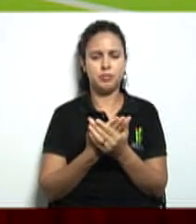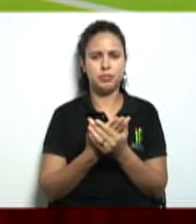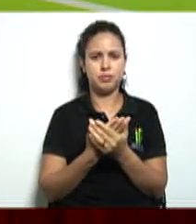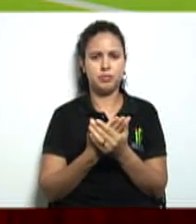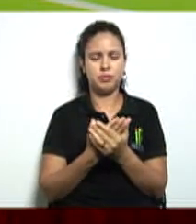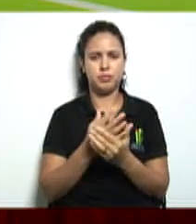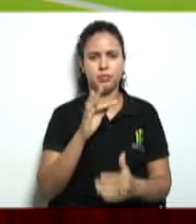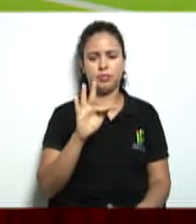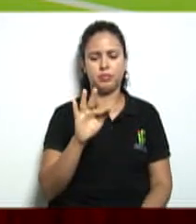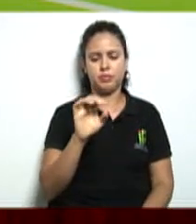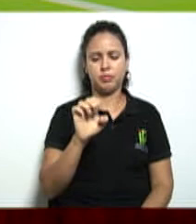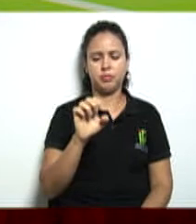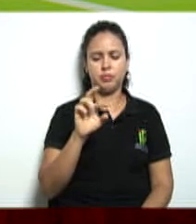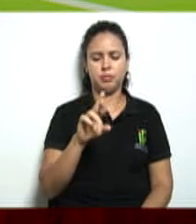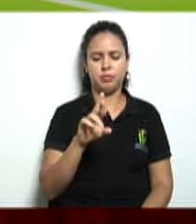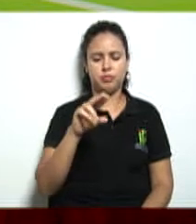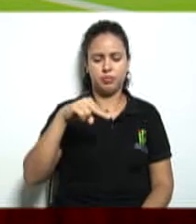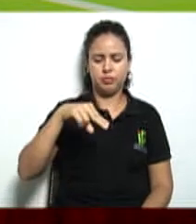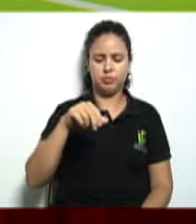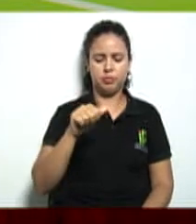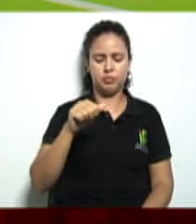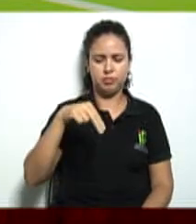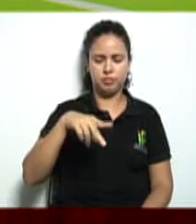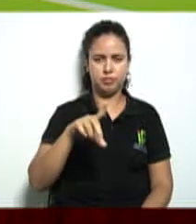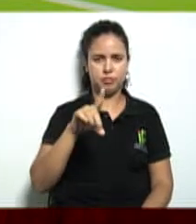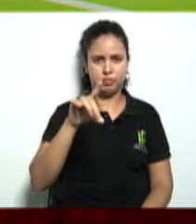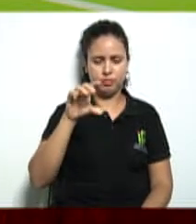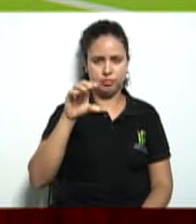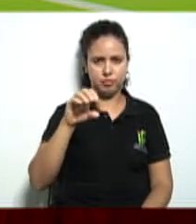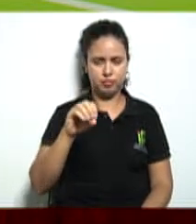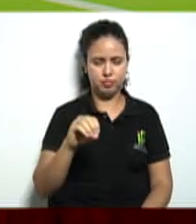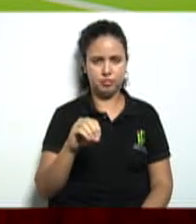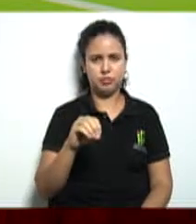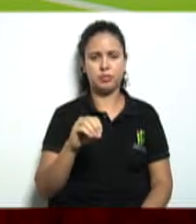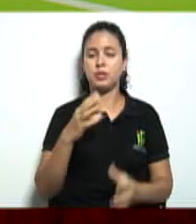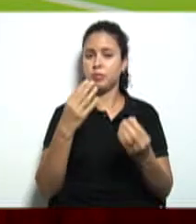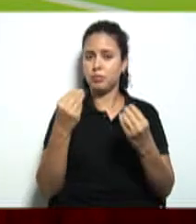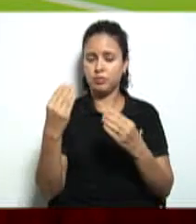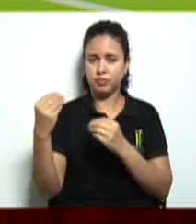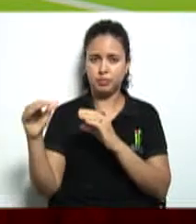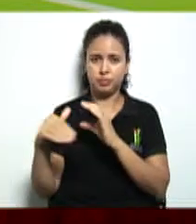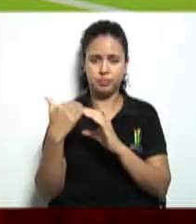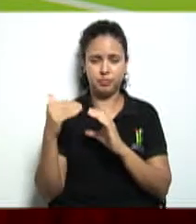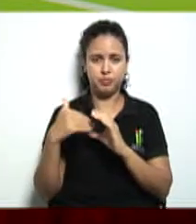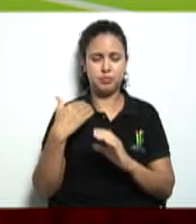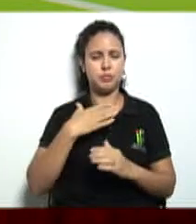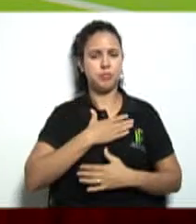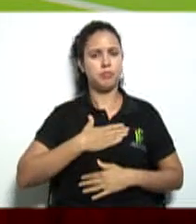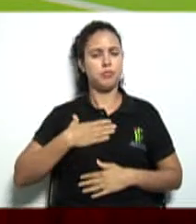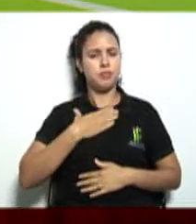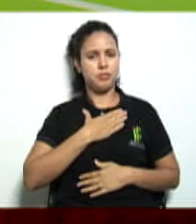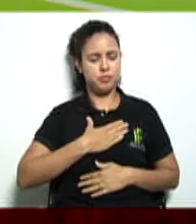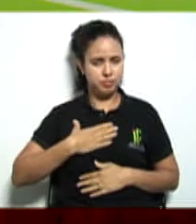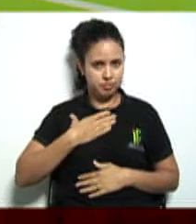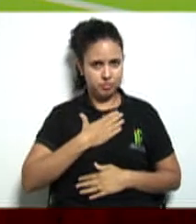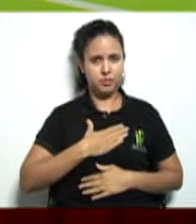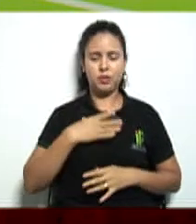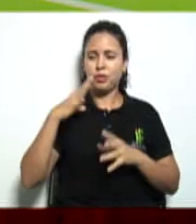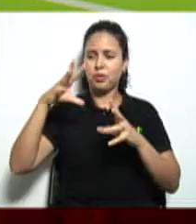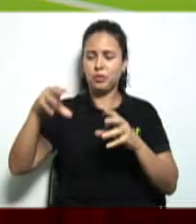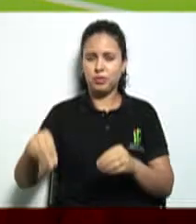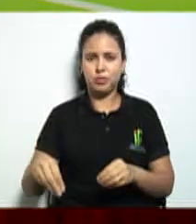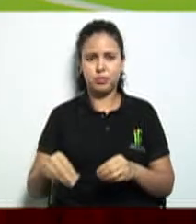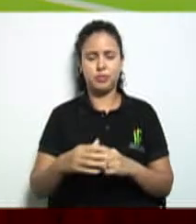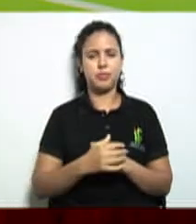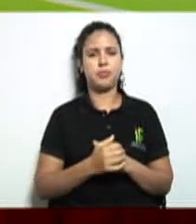escola Fernando gente é muita mensagem muita mensagem eu estou muito satisfeita com esse feedback temos